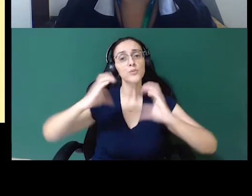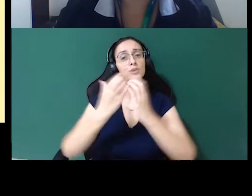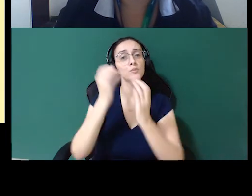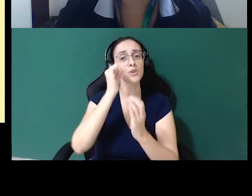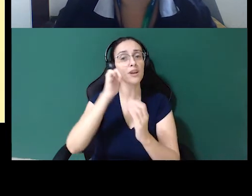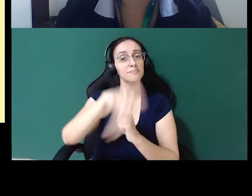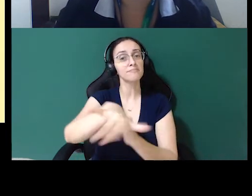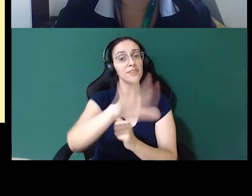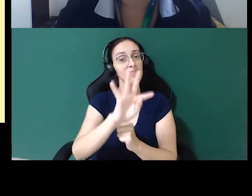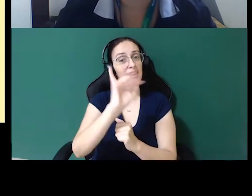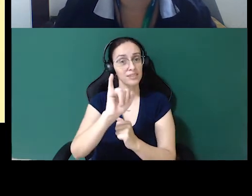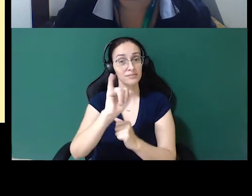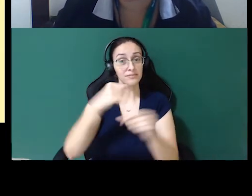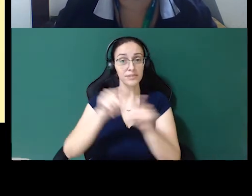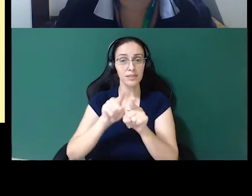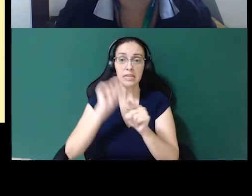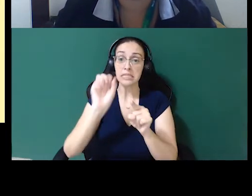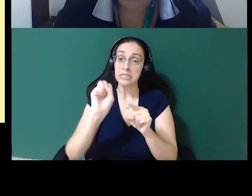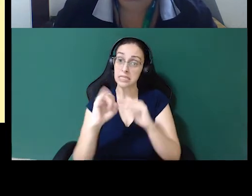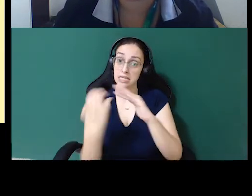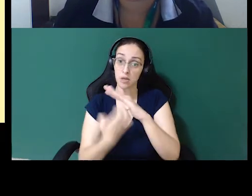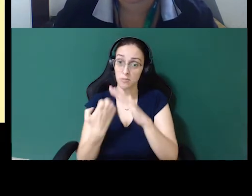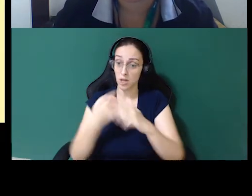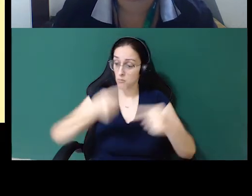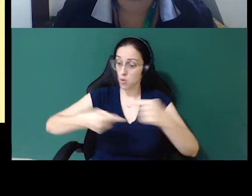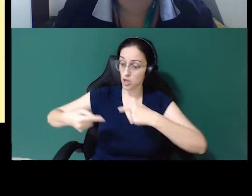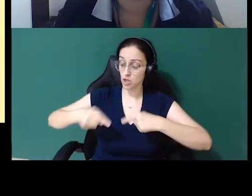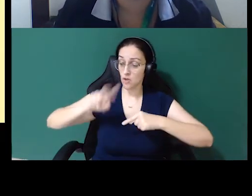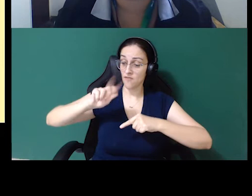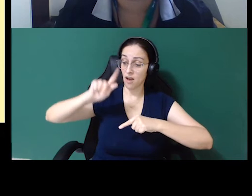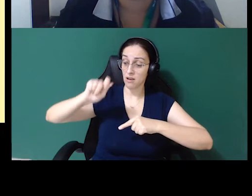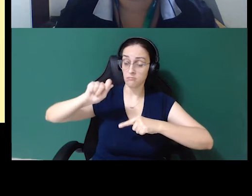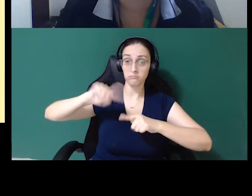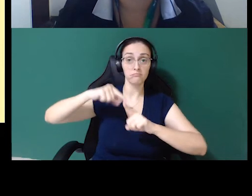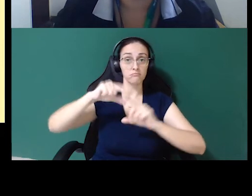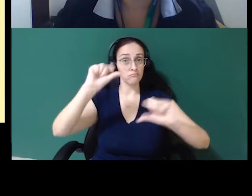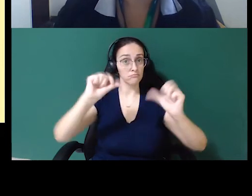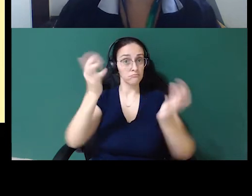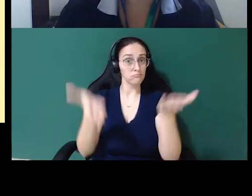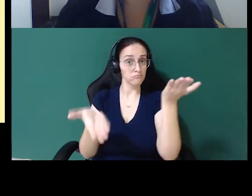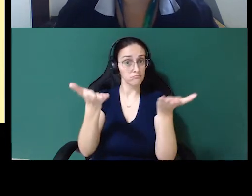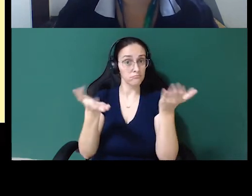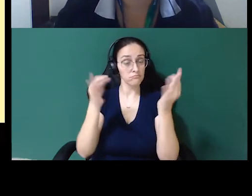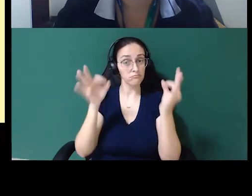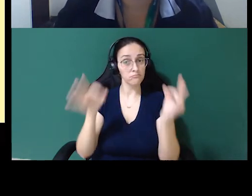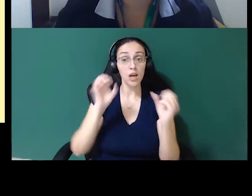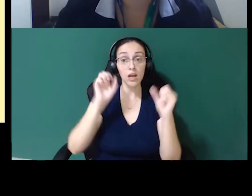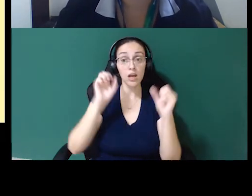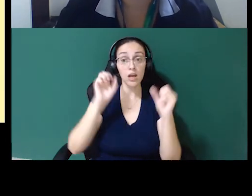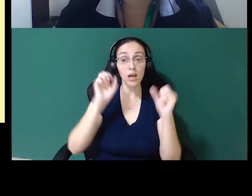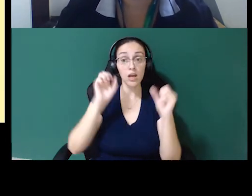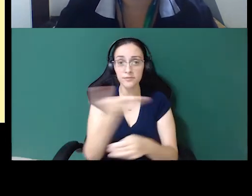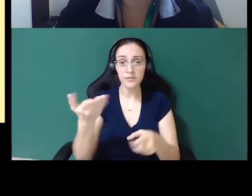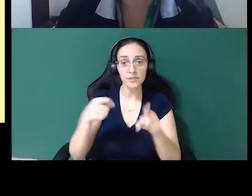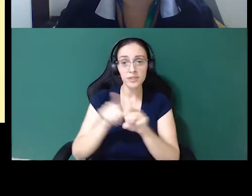trazendo isso. mesmo que a sua empresa não tenha uma política de vagas afirmativas para mulheres, que ela possa, você,